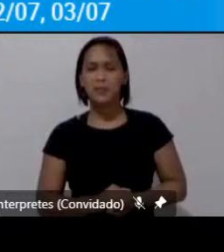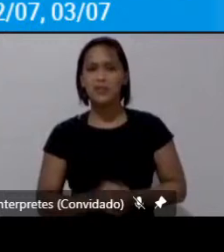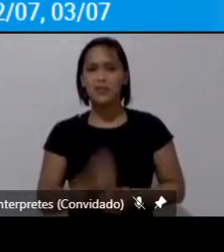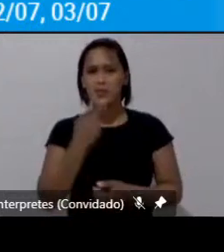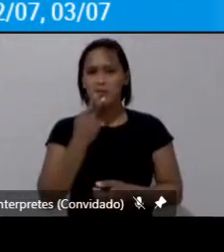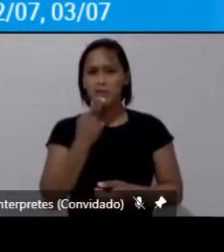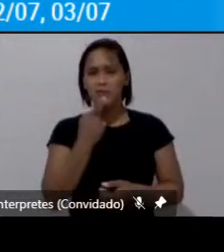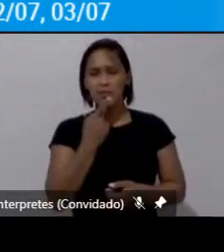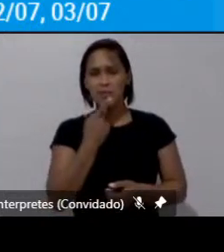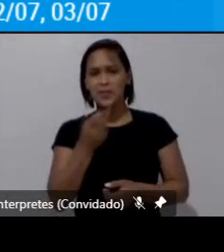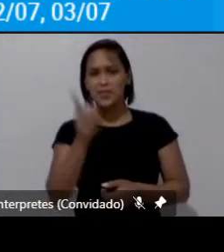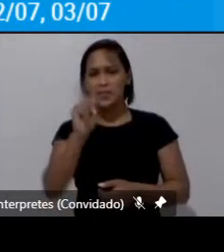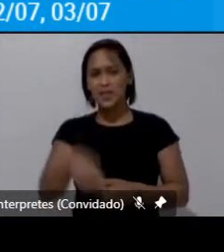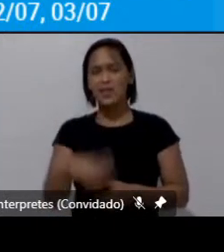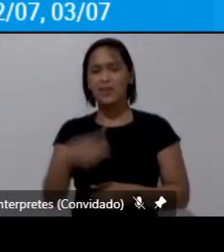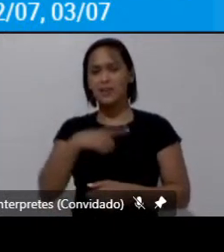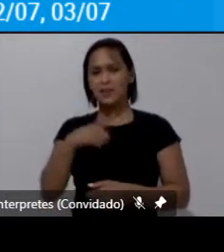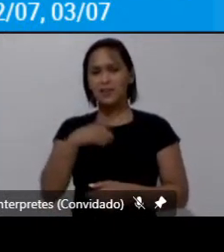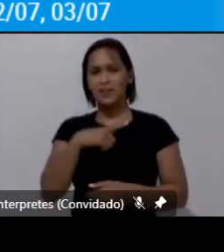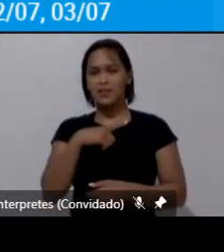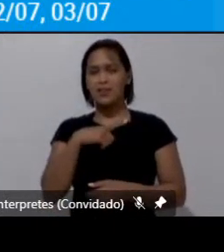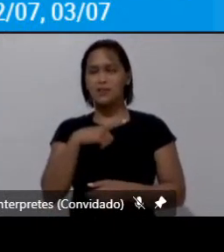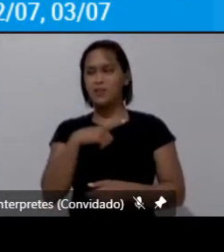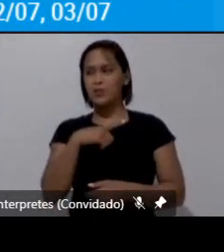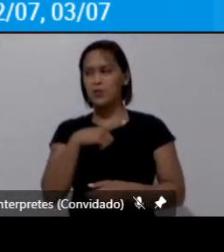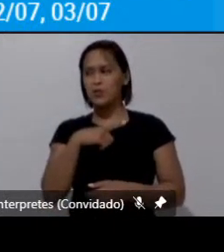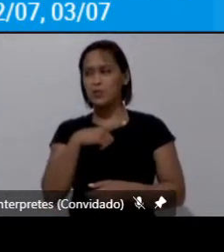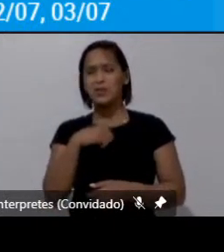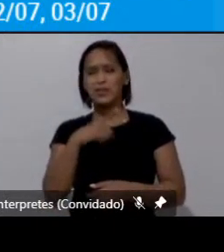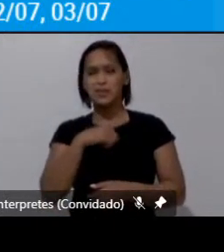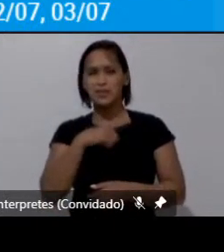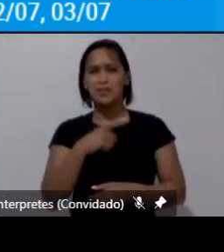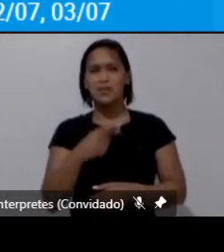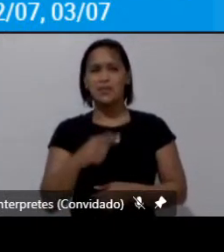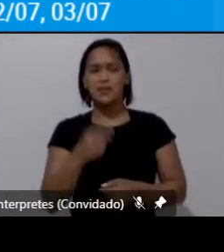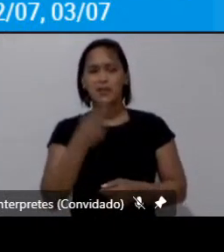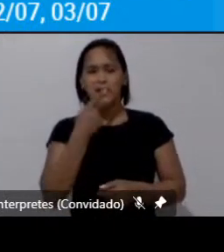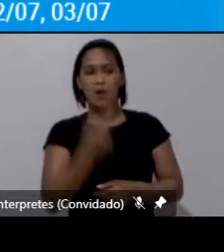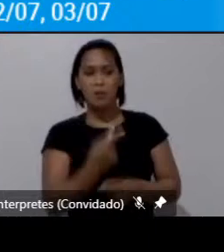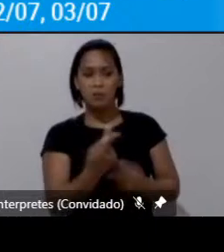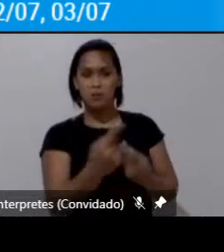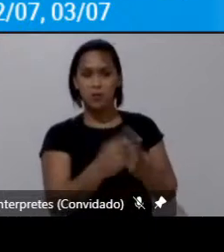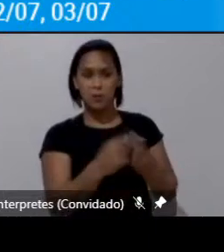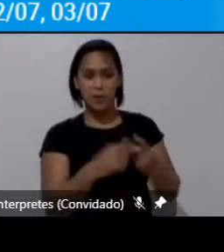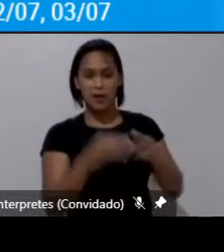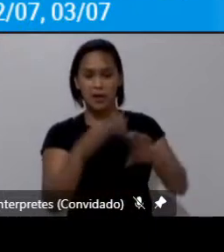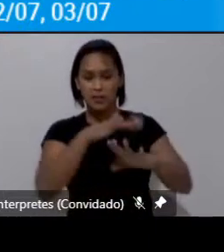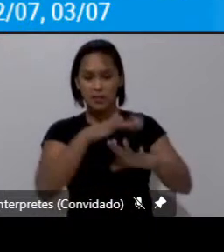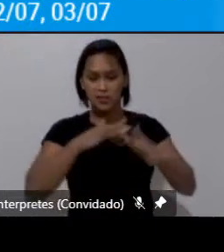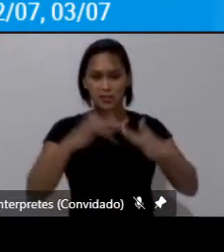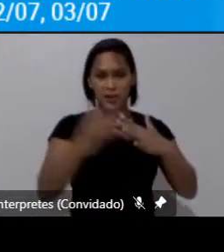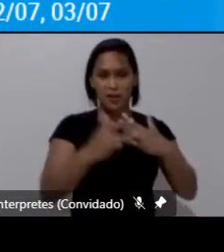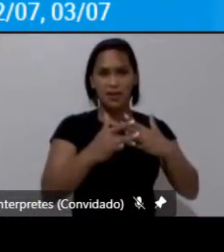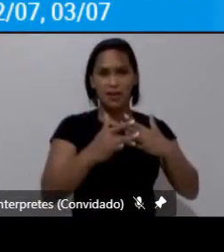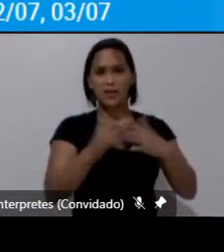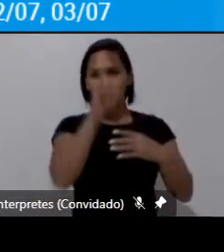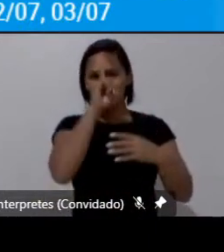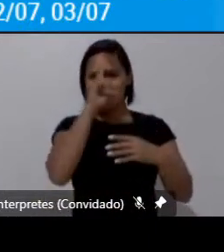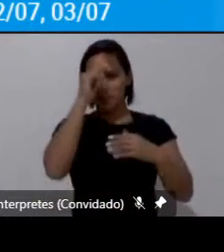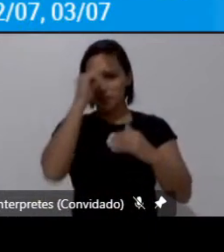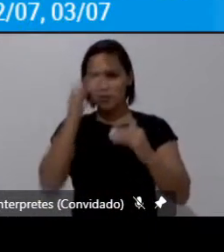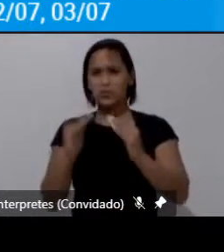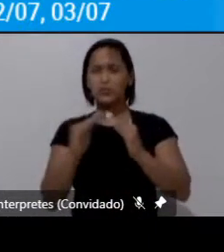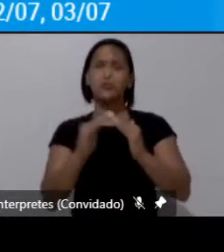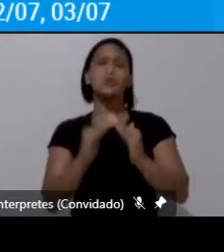cidade de Tiradentes tem uma boa distribuição aliás boa parte dessa rede de hospitais foi resultado